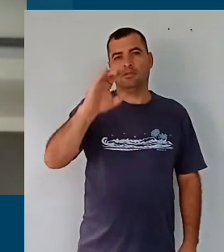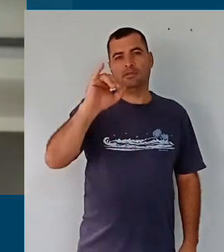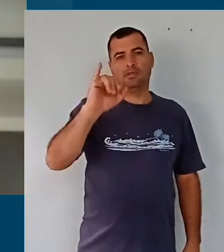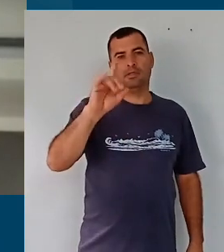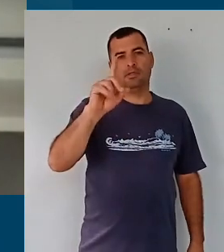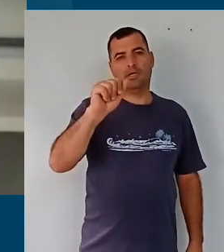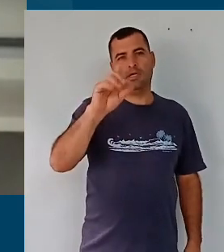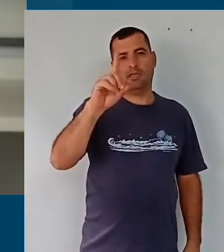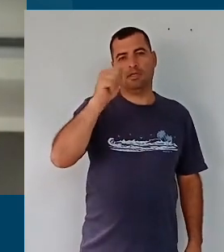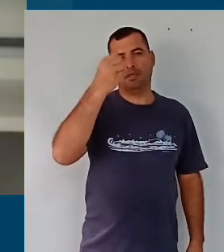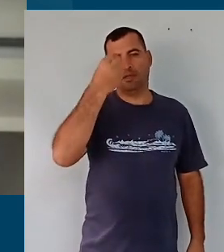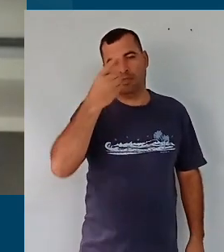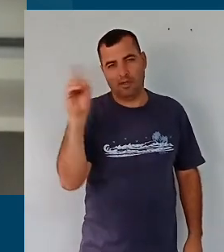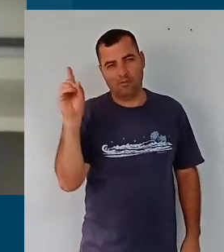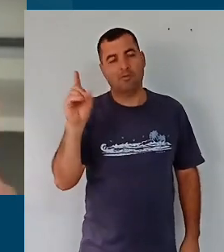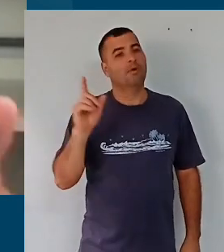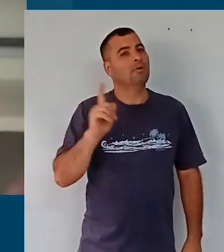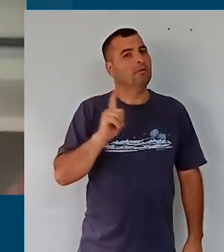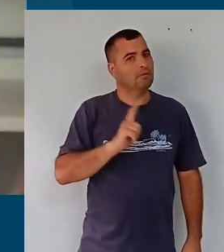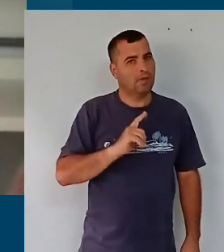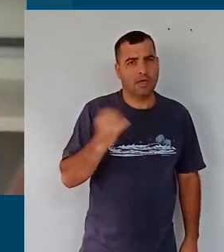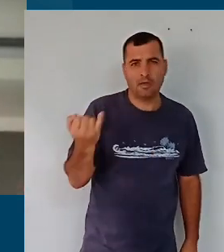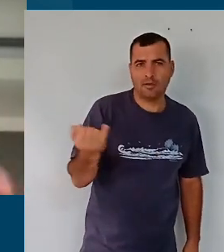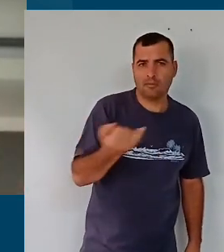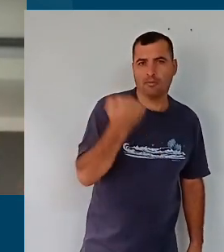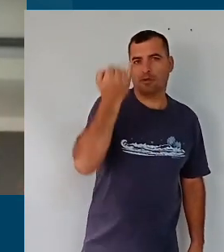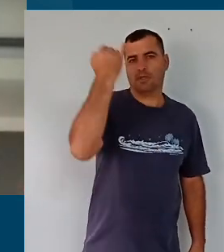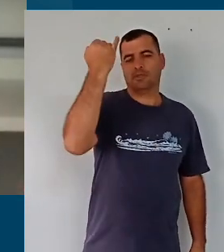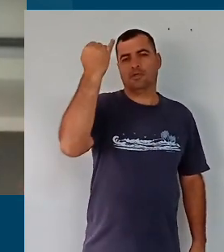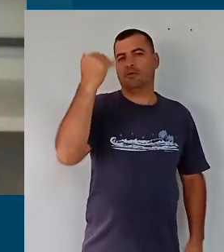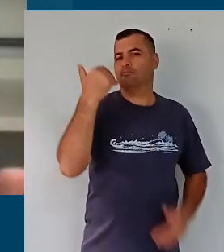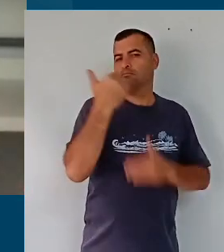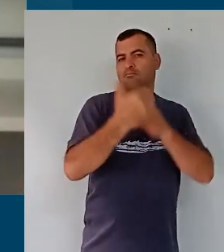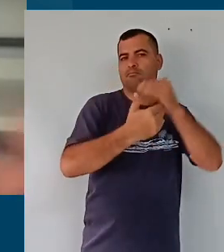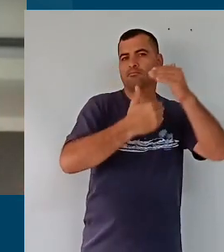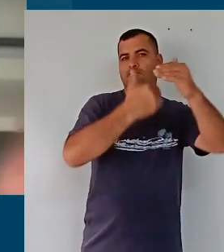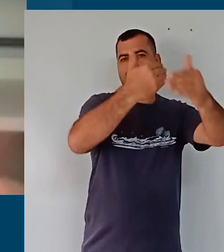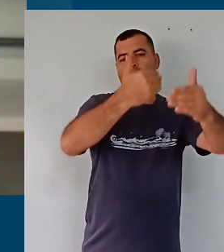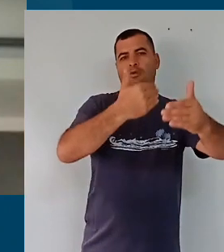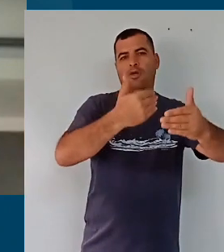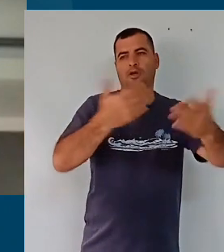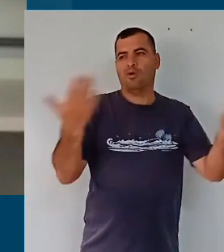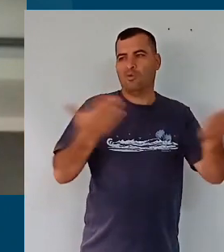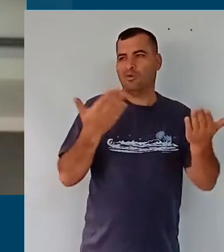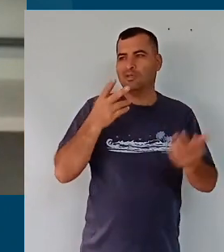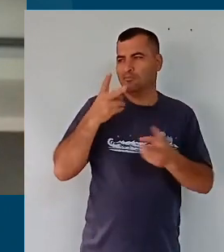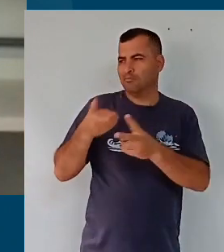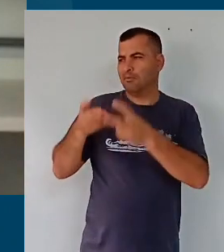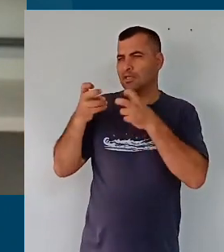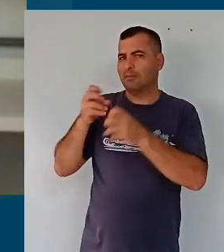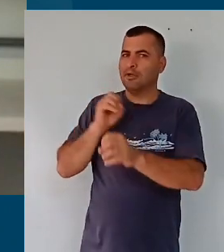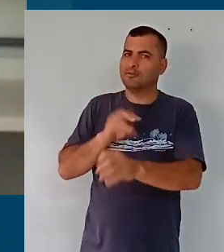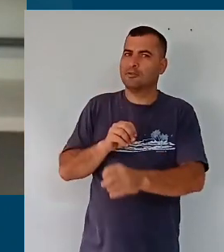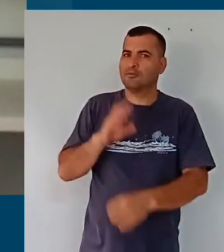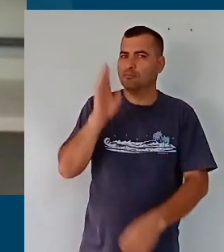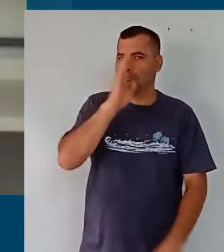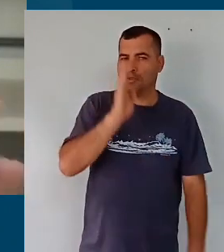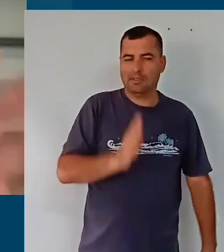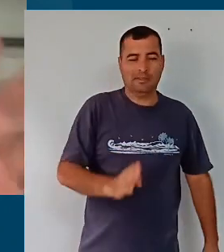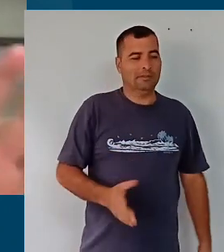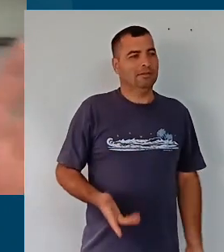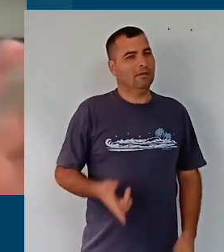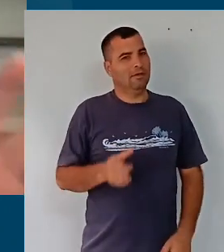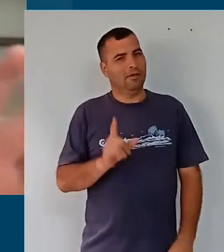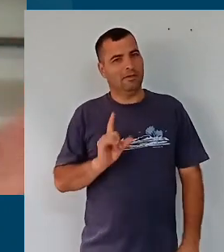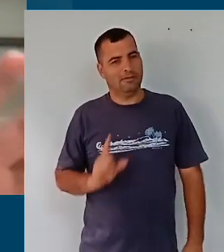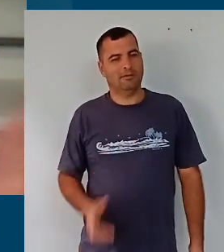cidadania, ela é infinitamente mais avançada do que muito que nós estamos vendo hoje na educação brasileira, então,